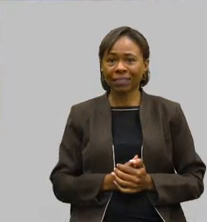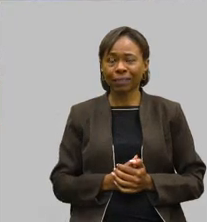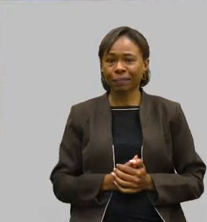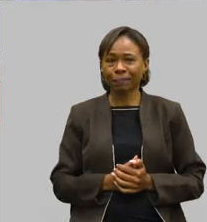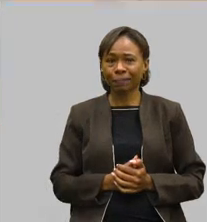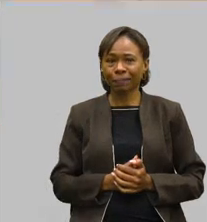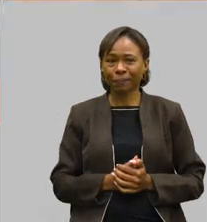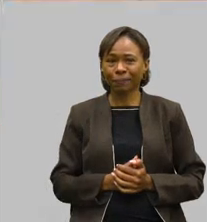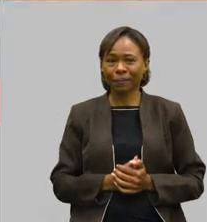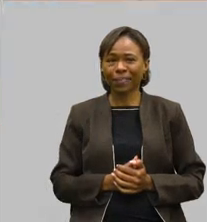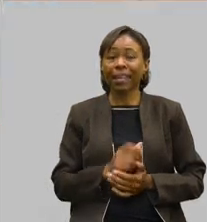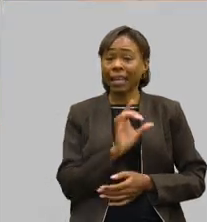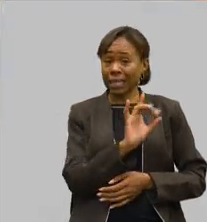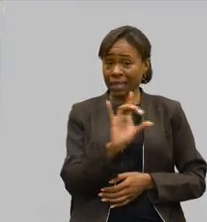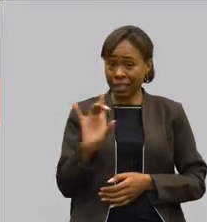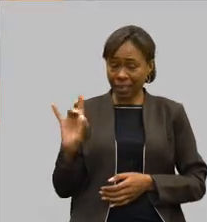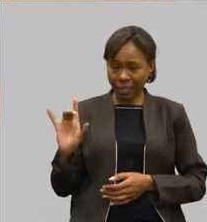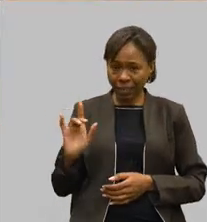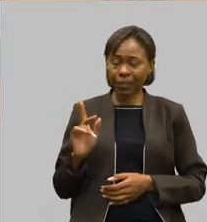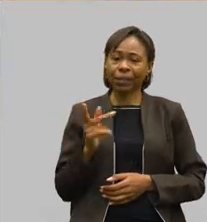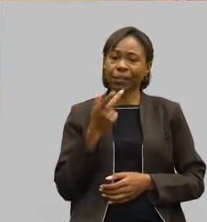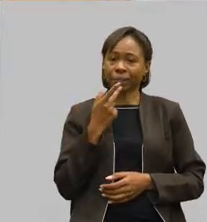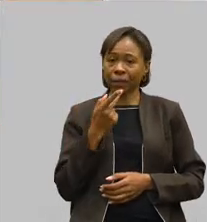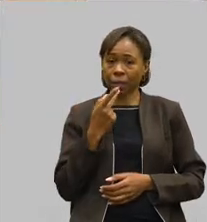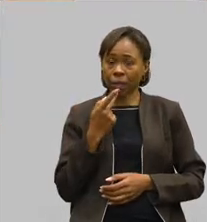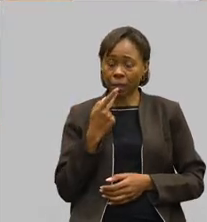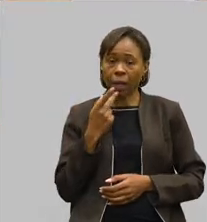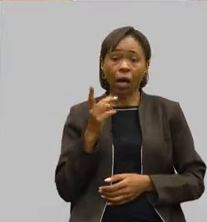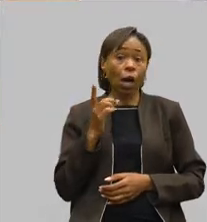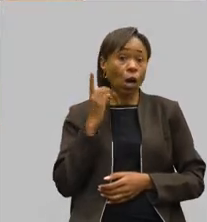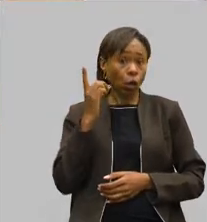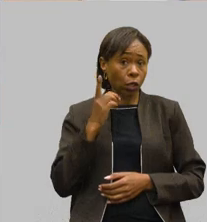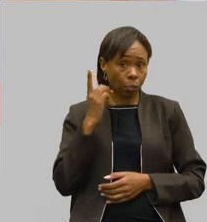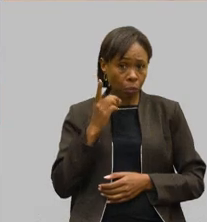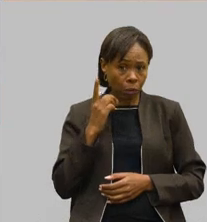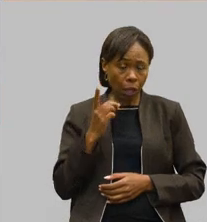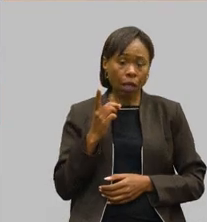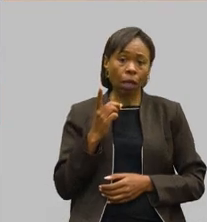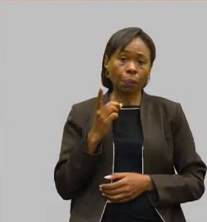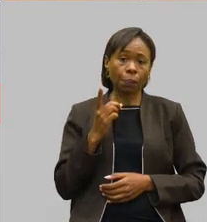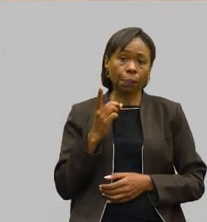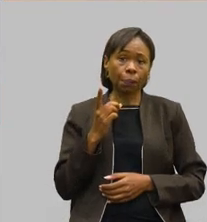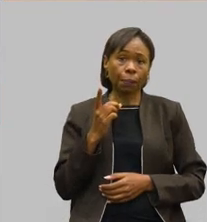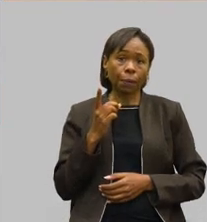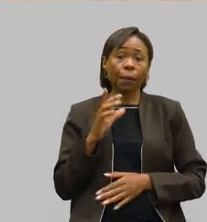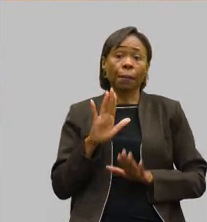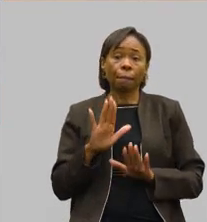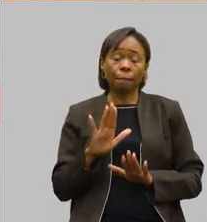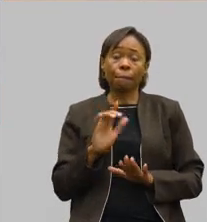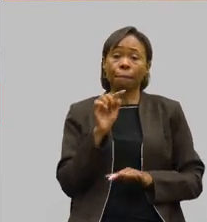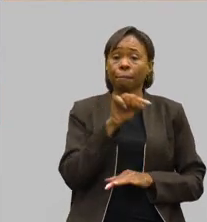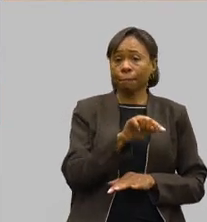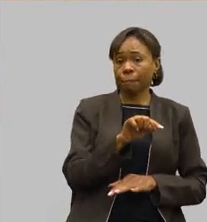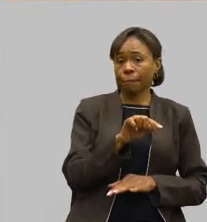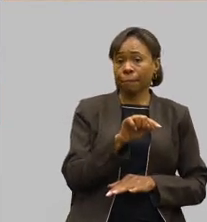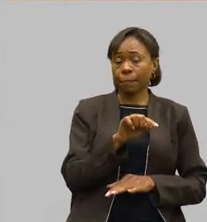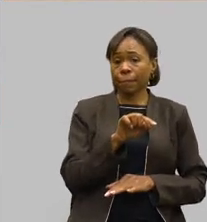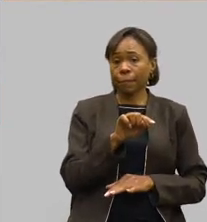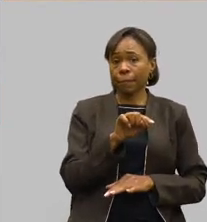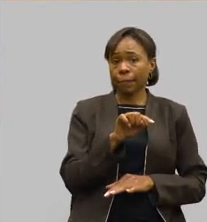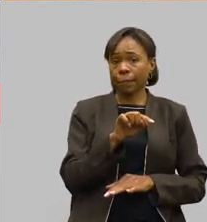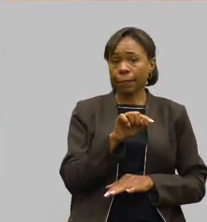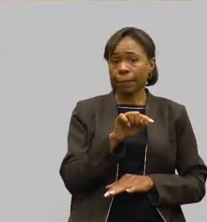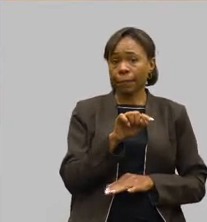após cada interpelação, a autoridade estadual disporá de até 5 minutos para